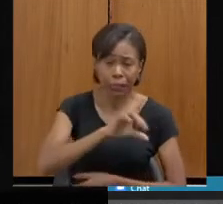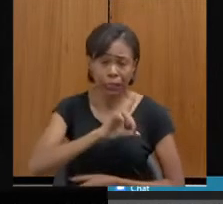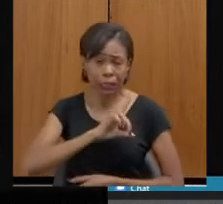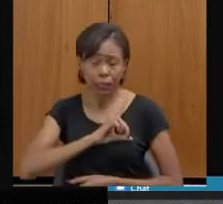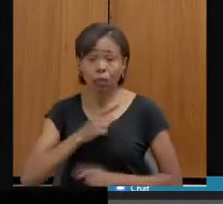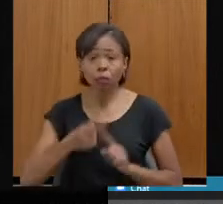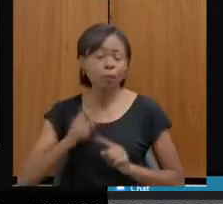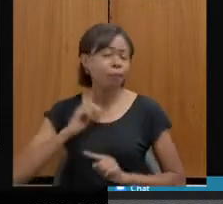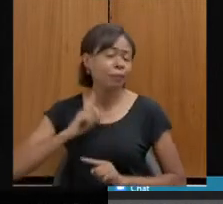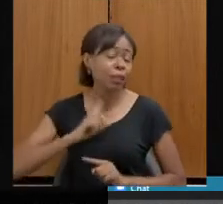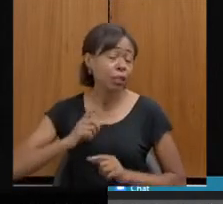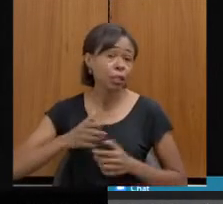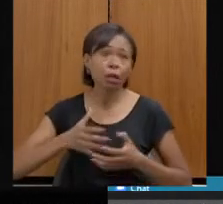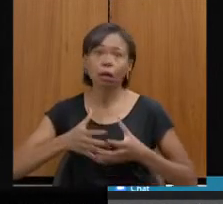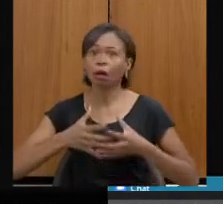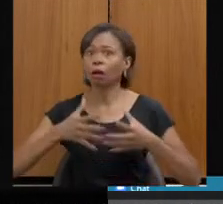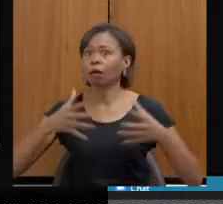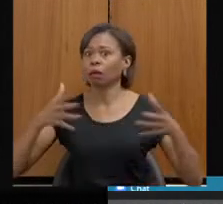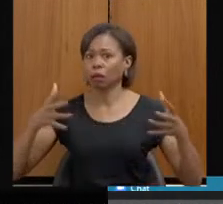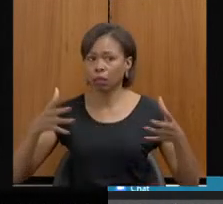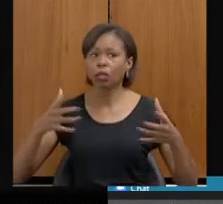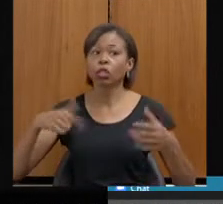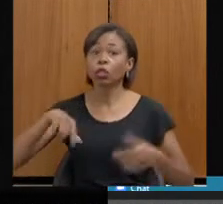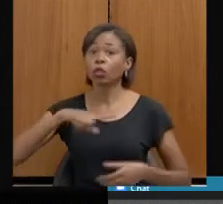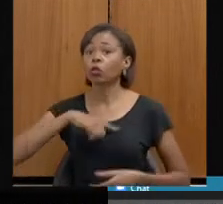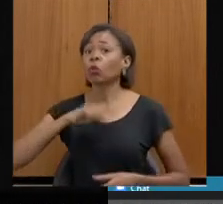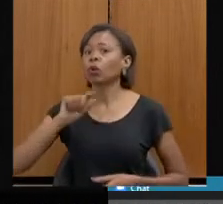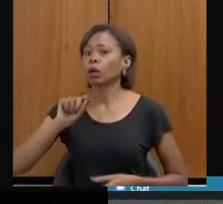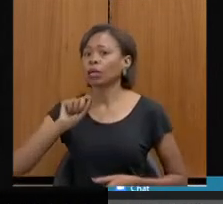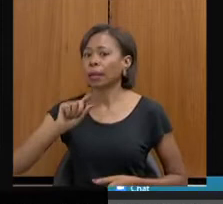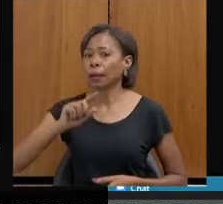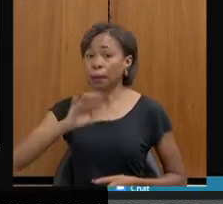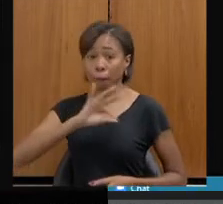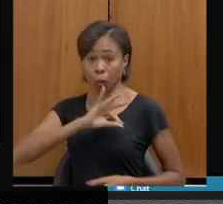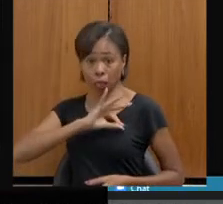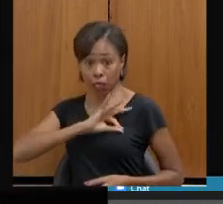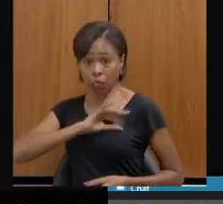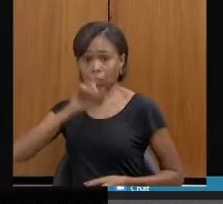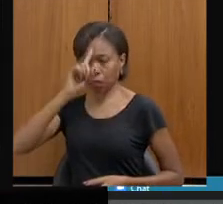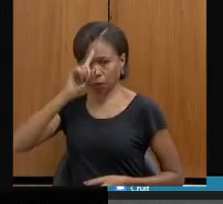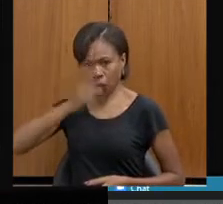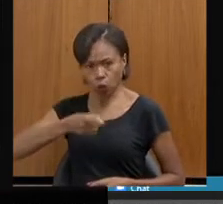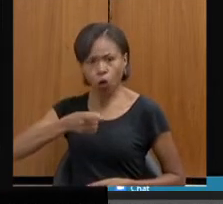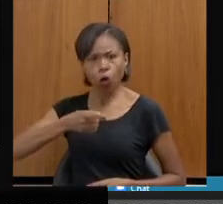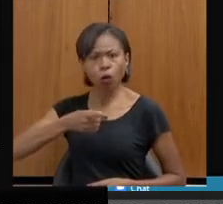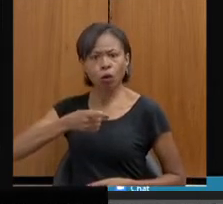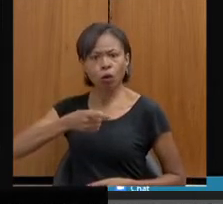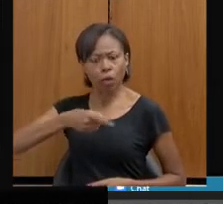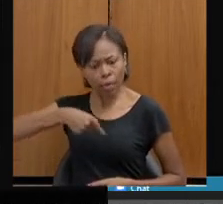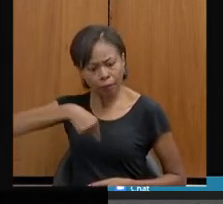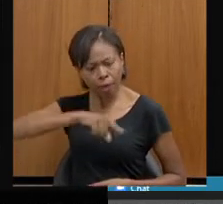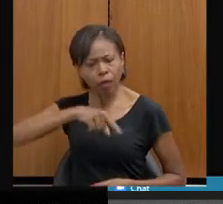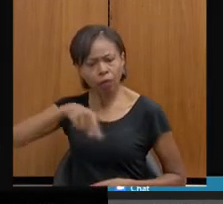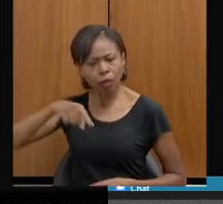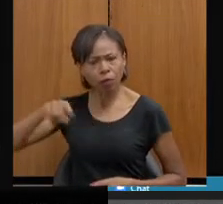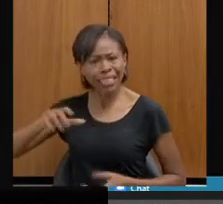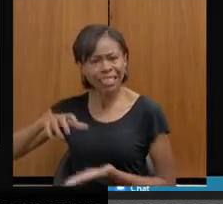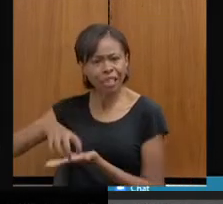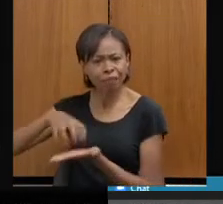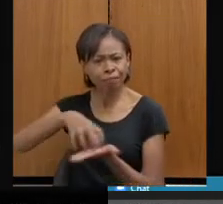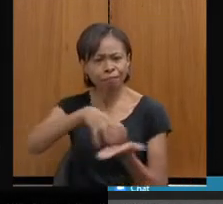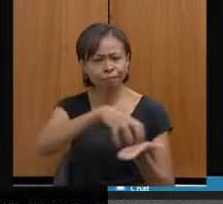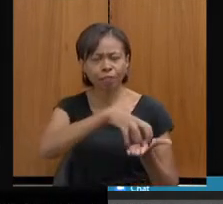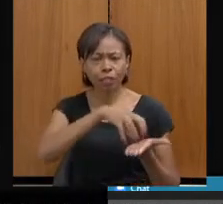olha, nós mandamos, as nossas policiais, elas foram em cada uma das nossas unidades, em todas as regionais